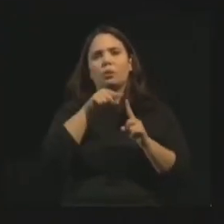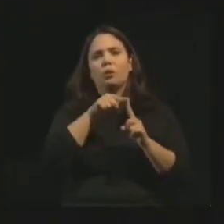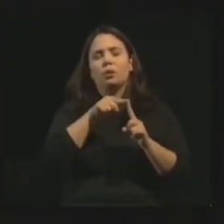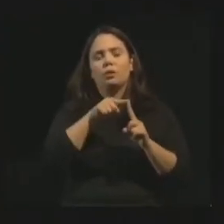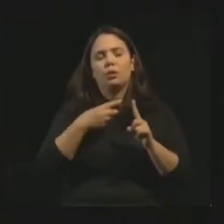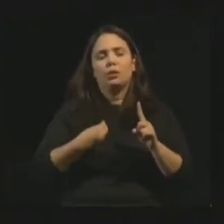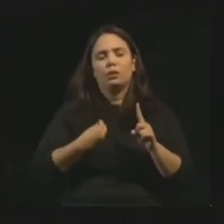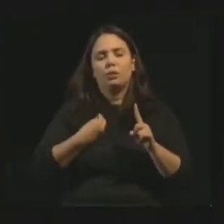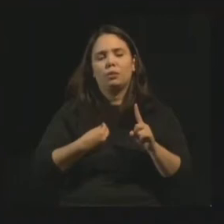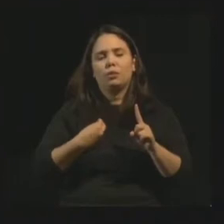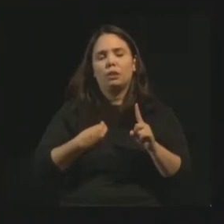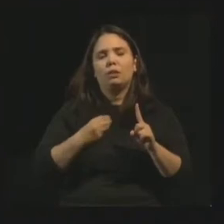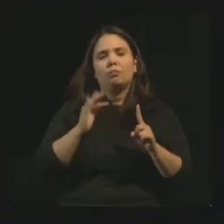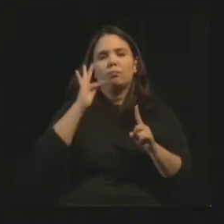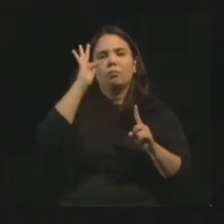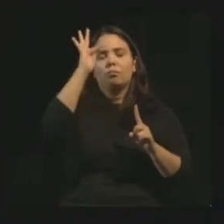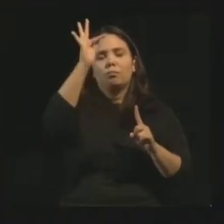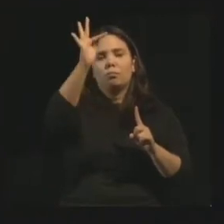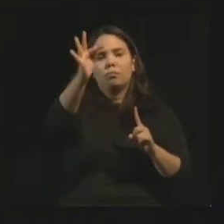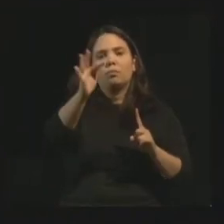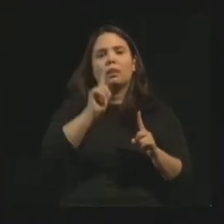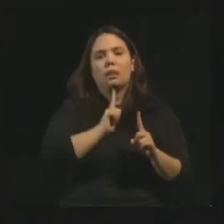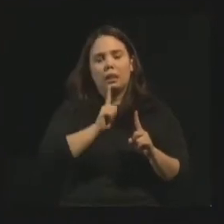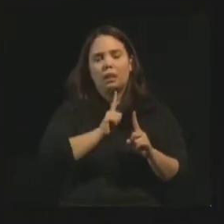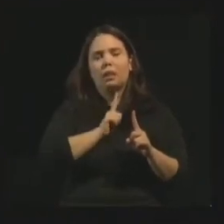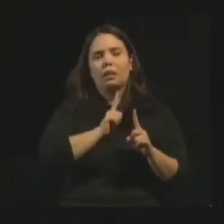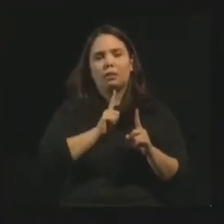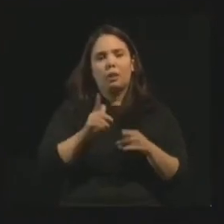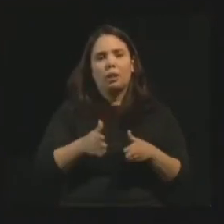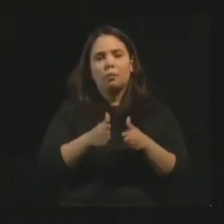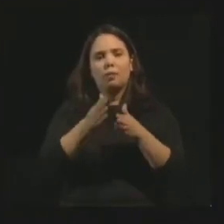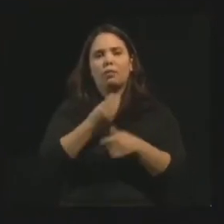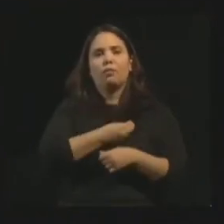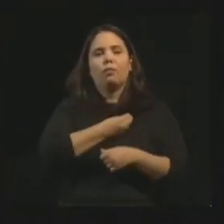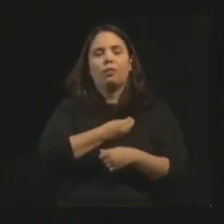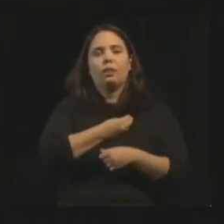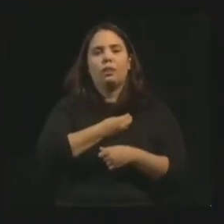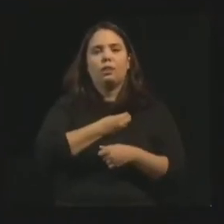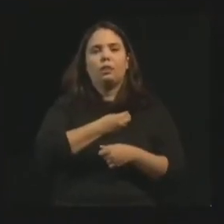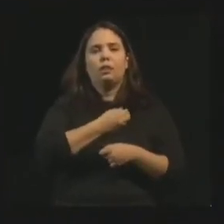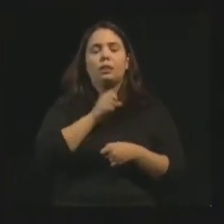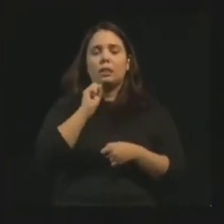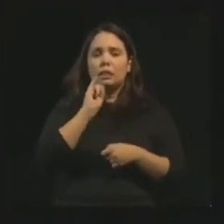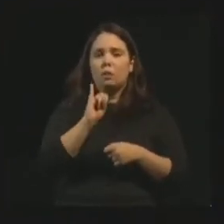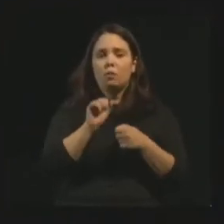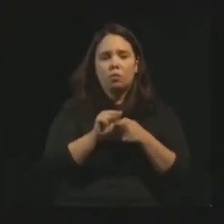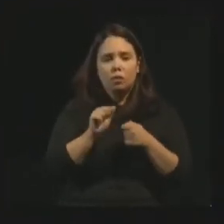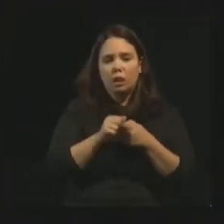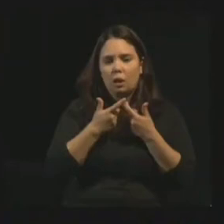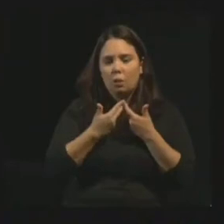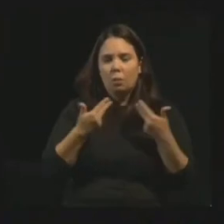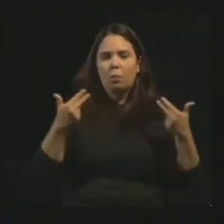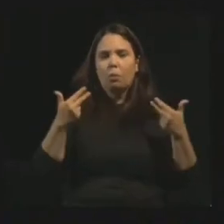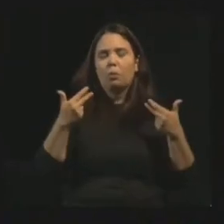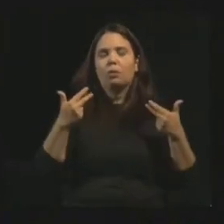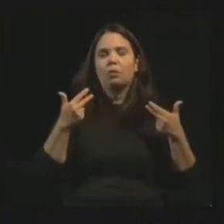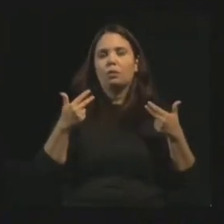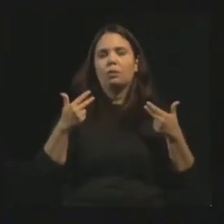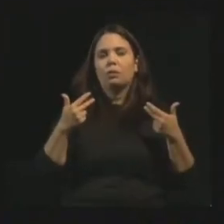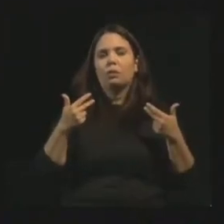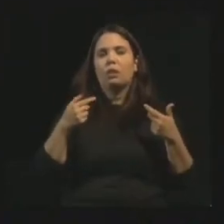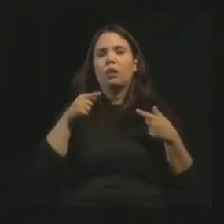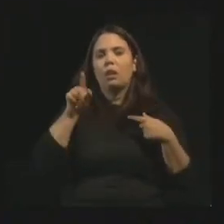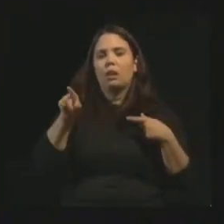uma razão para viver. E tudo que eu fizesse era muito pouco ainda diante dos benefícios que eu recebo da